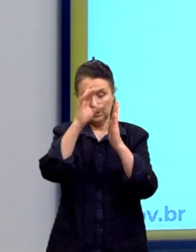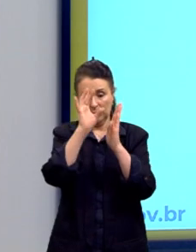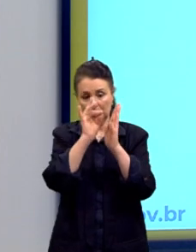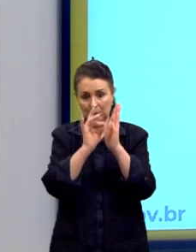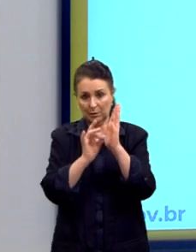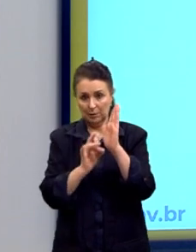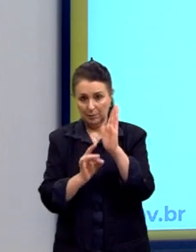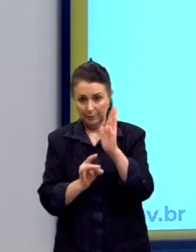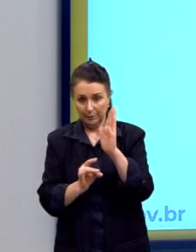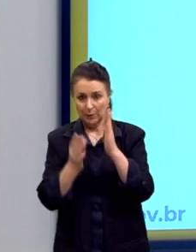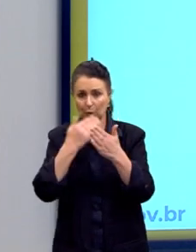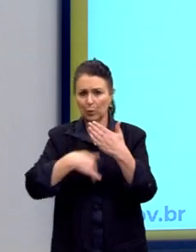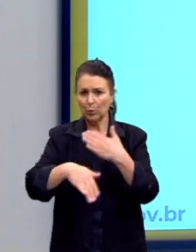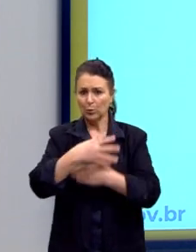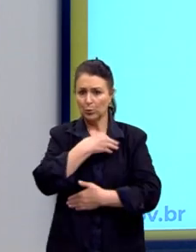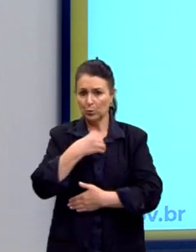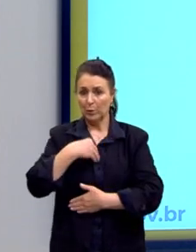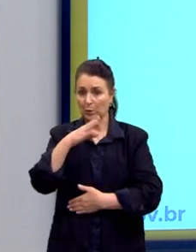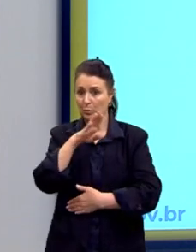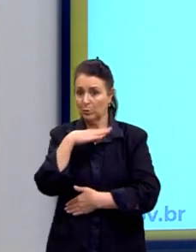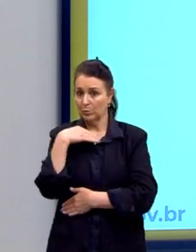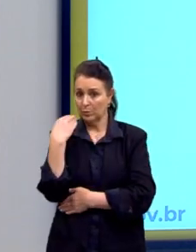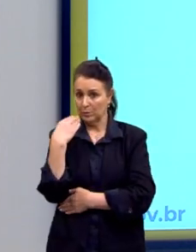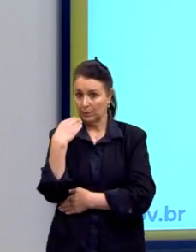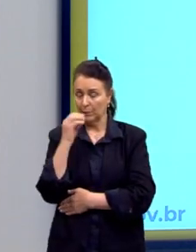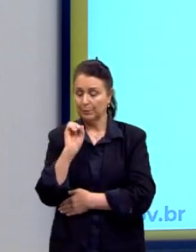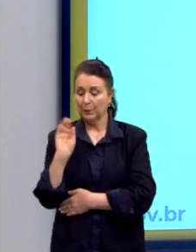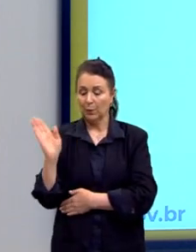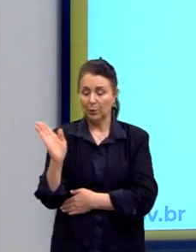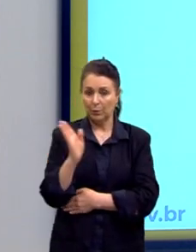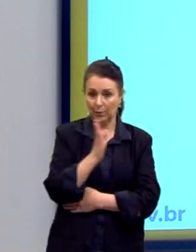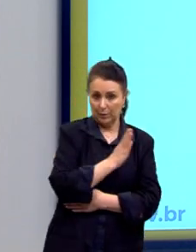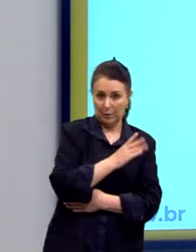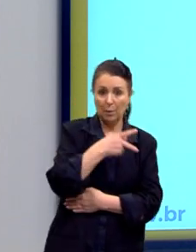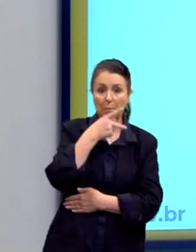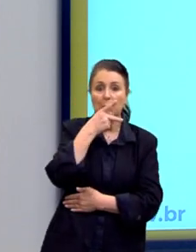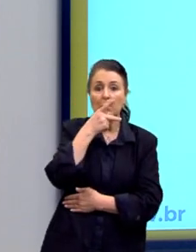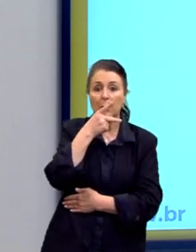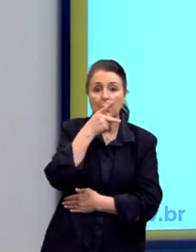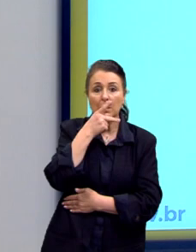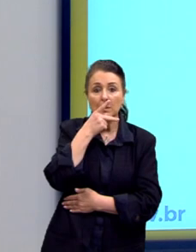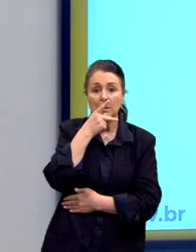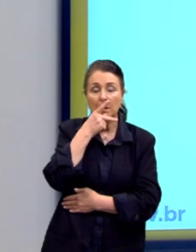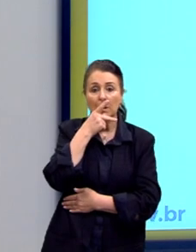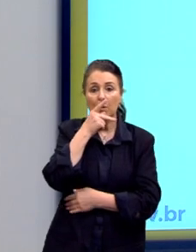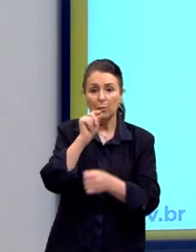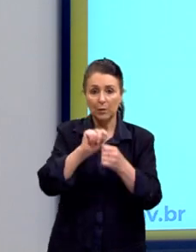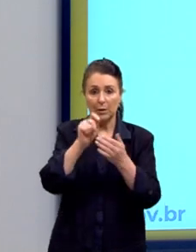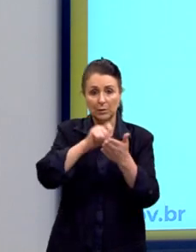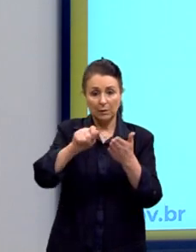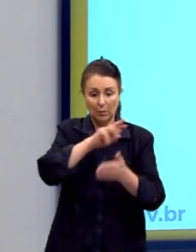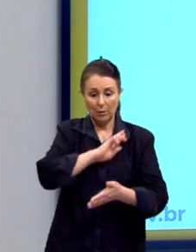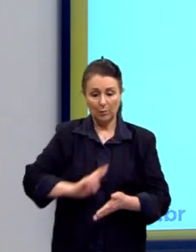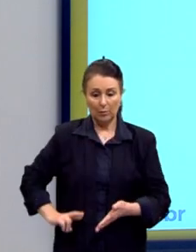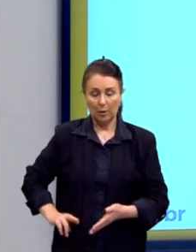Todos os médicos são mortais. Ok. Platão, autor da República, é mortal.